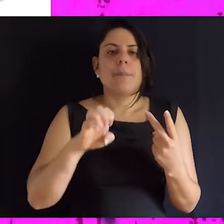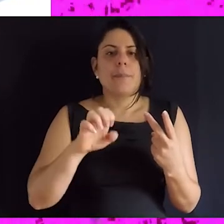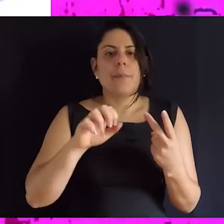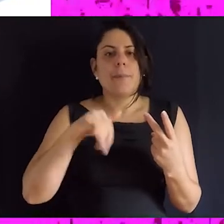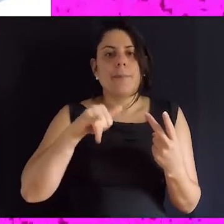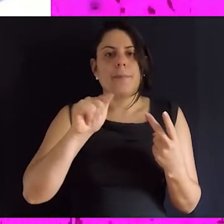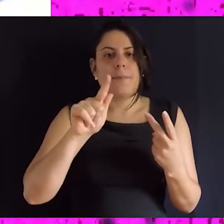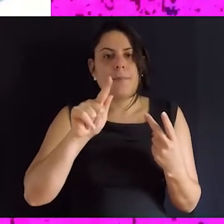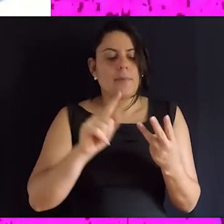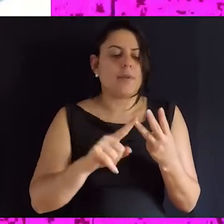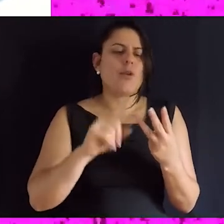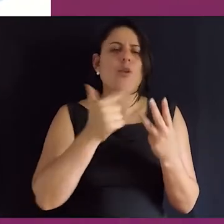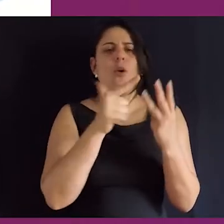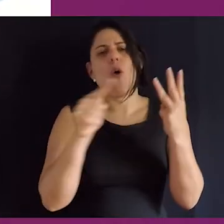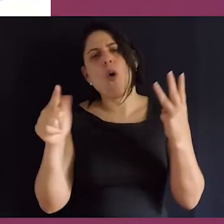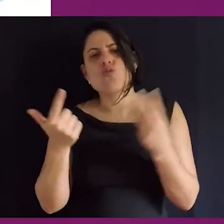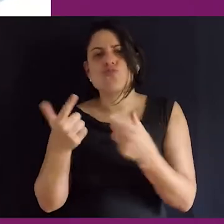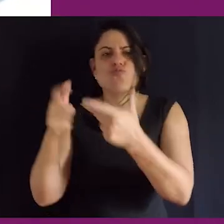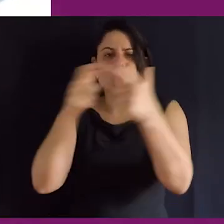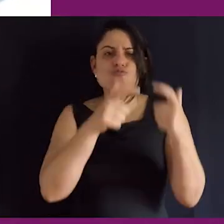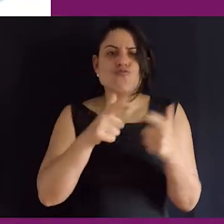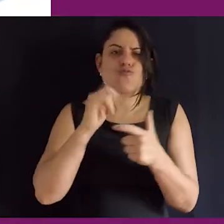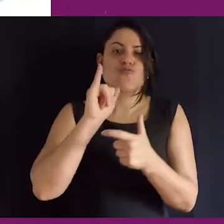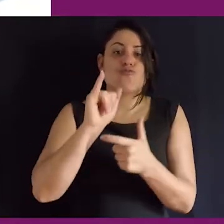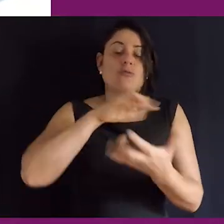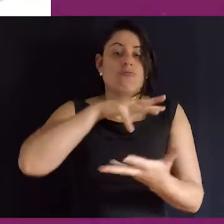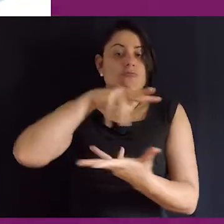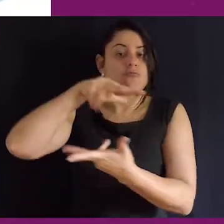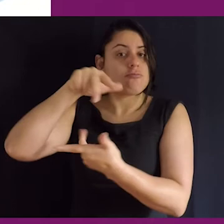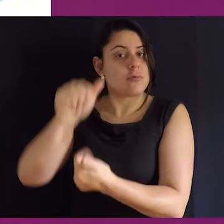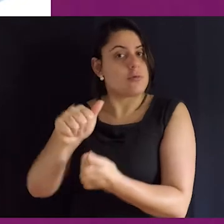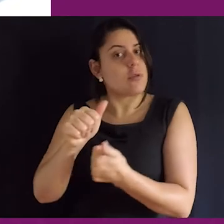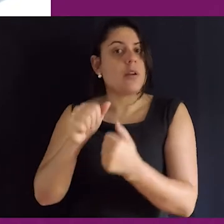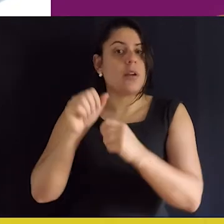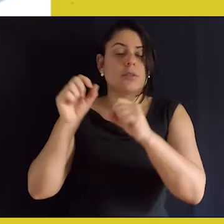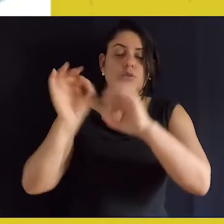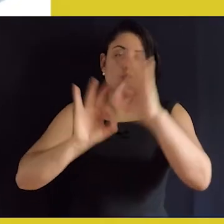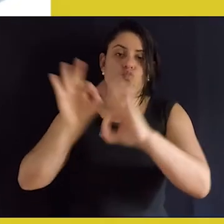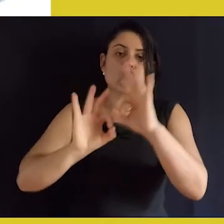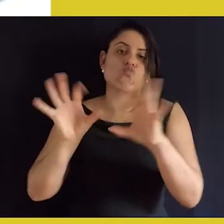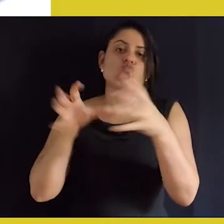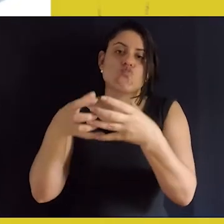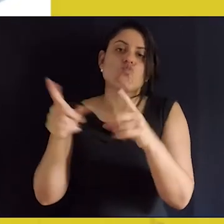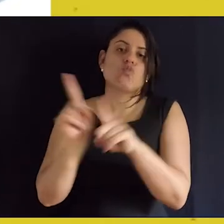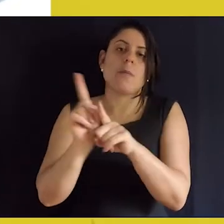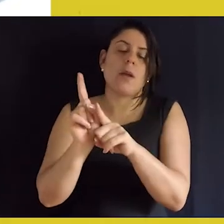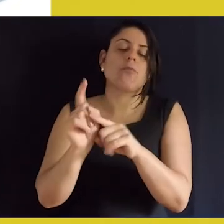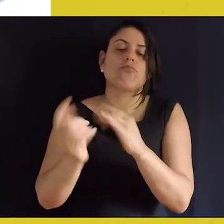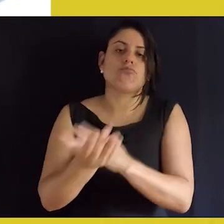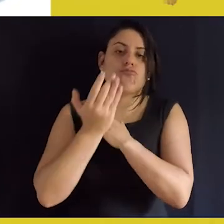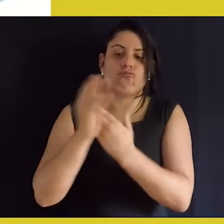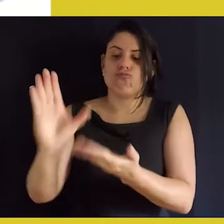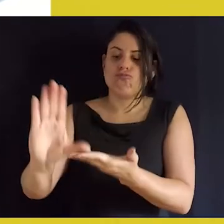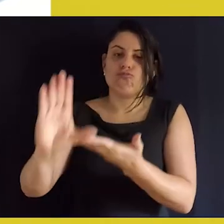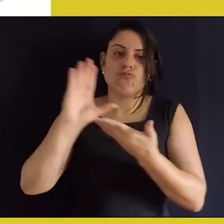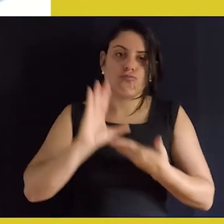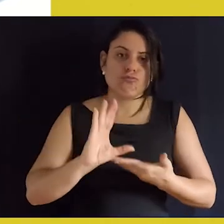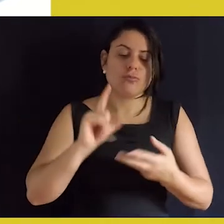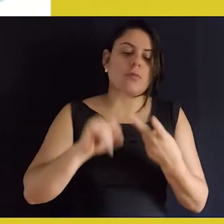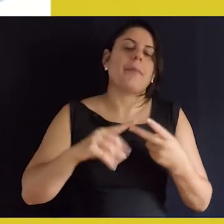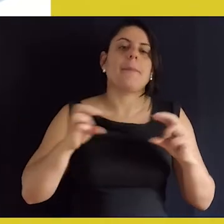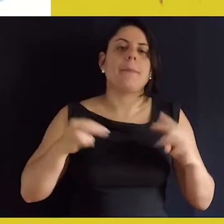FAPMIG ou de, agora, de alguns organismos internacionais. A gente já teve